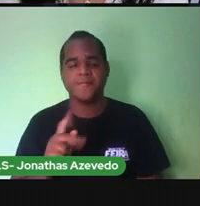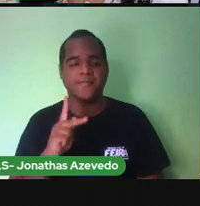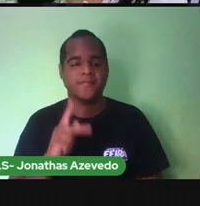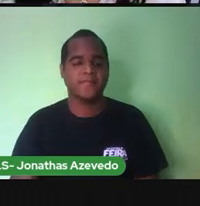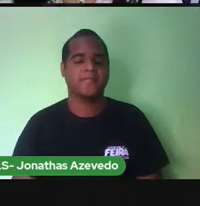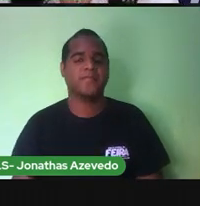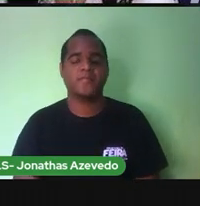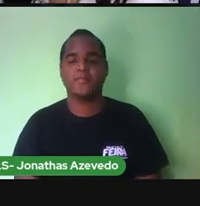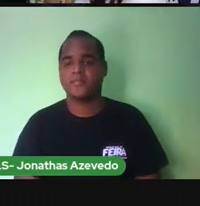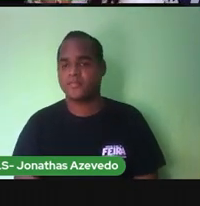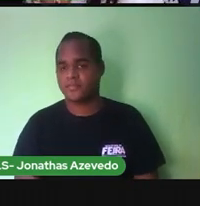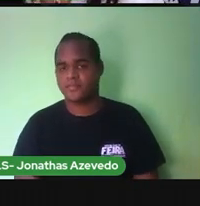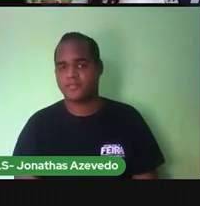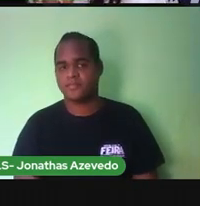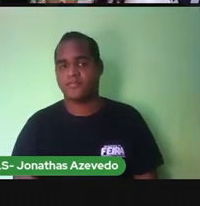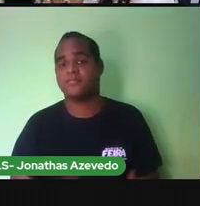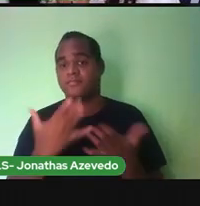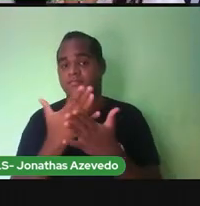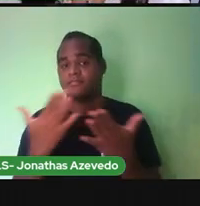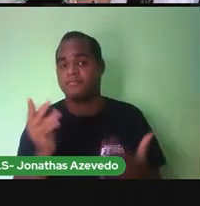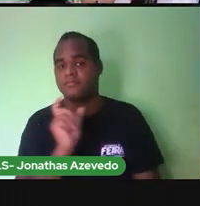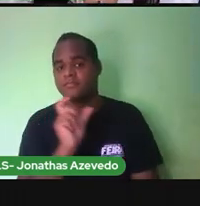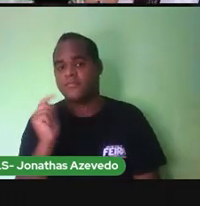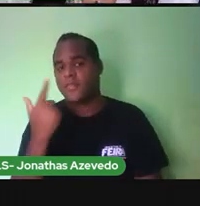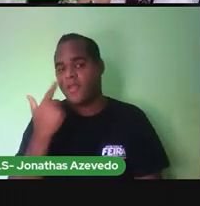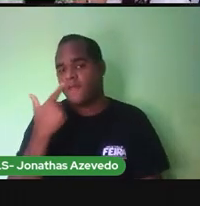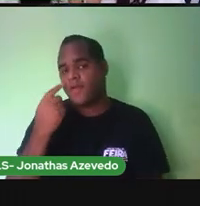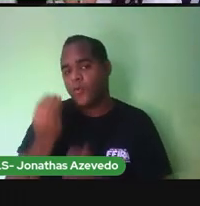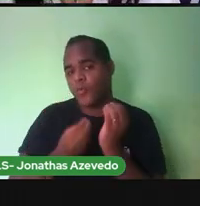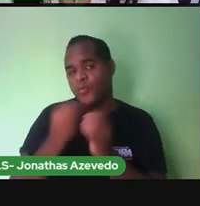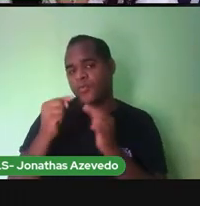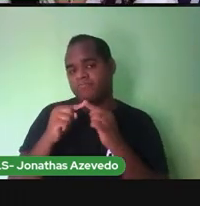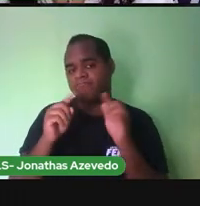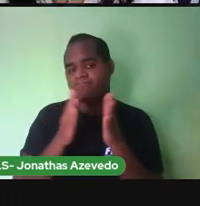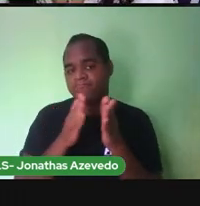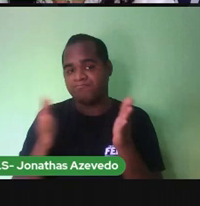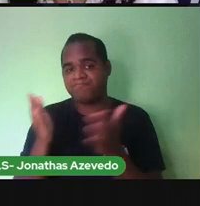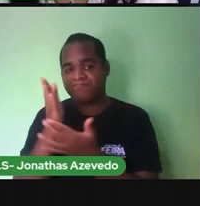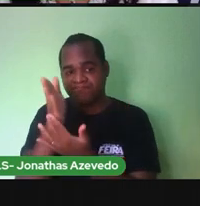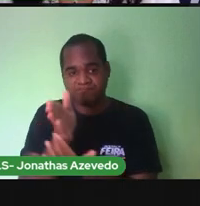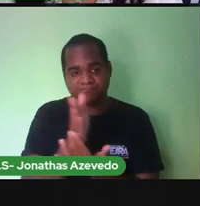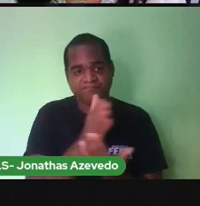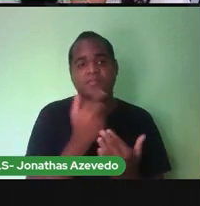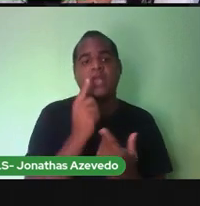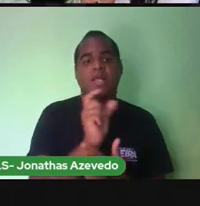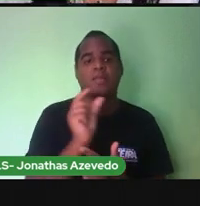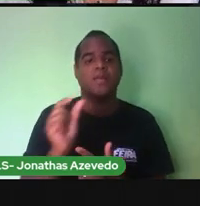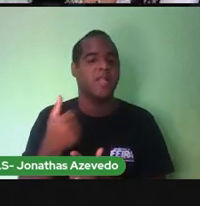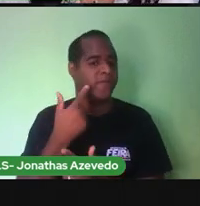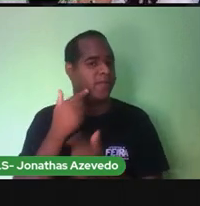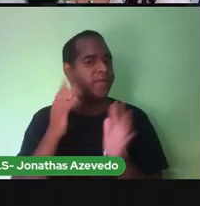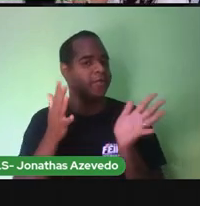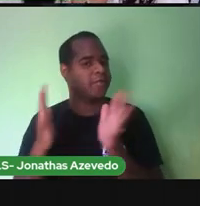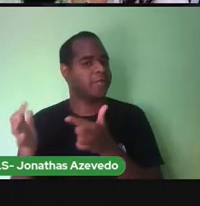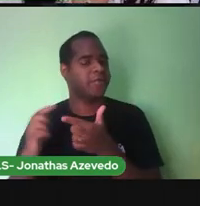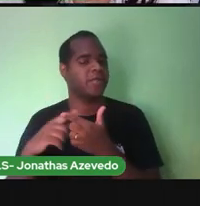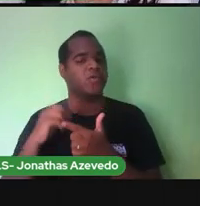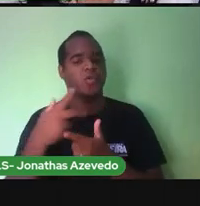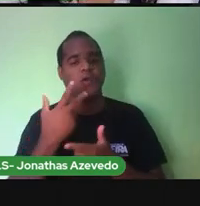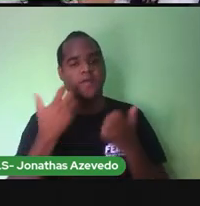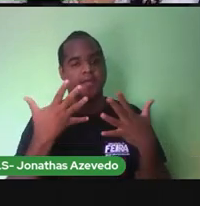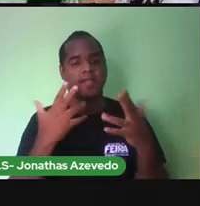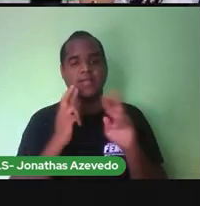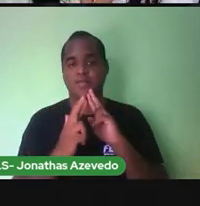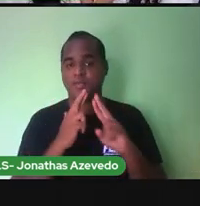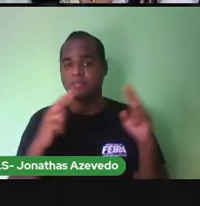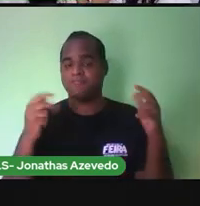Vimos mais as palavrinhas Na sua segmentação A separação em sílabas Quando vocês forem fazer atividade